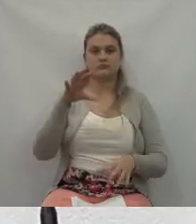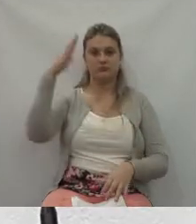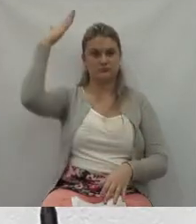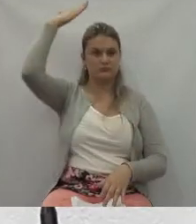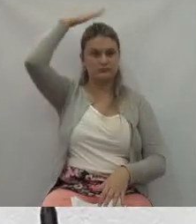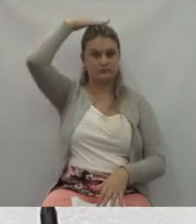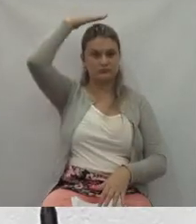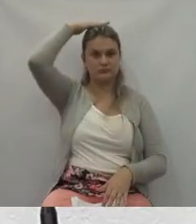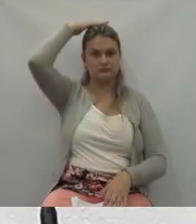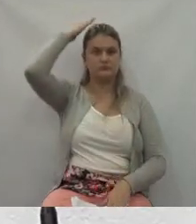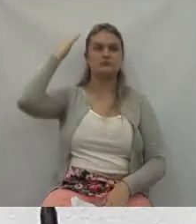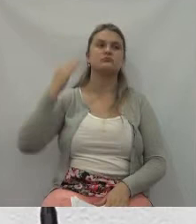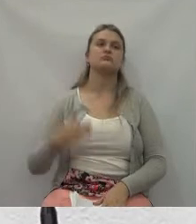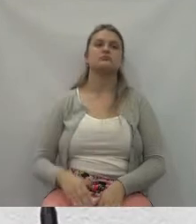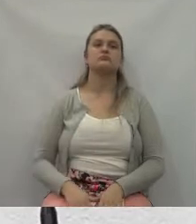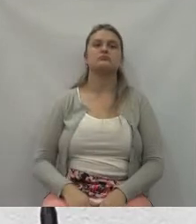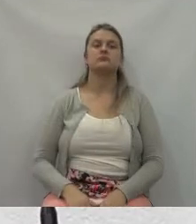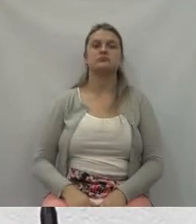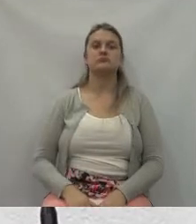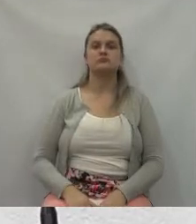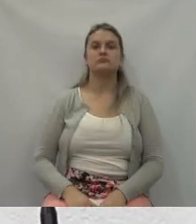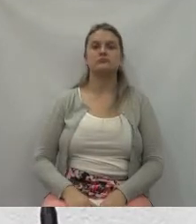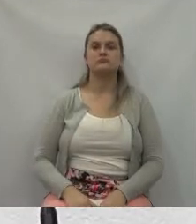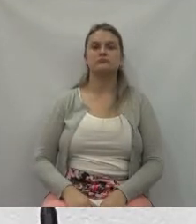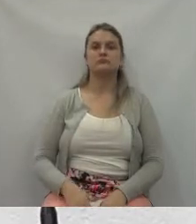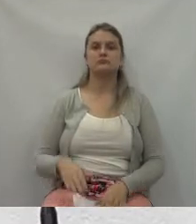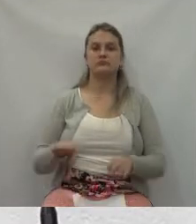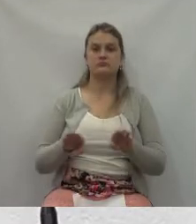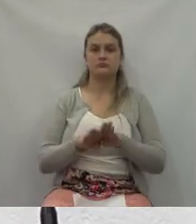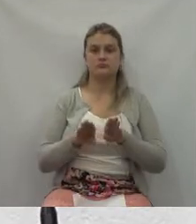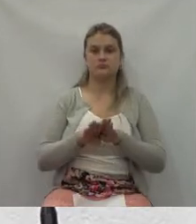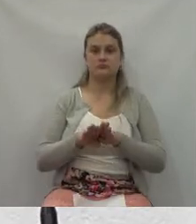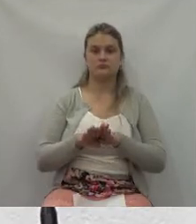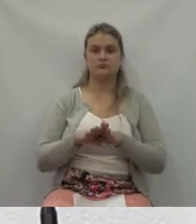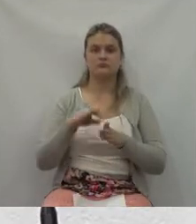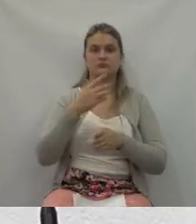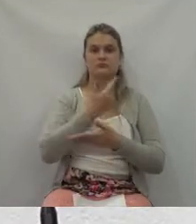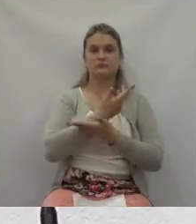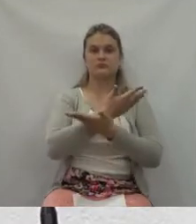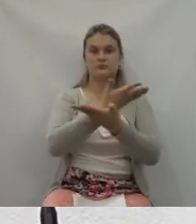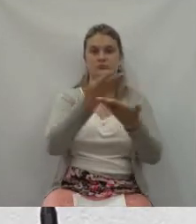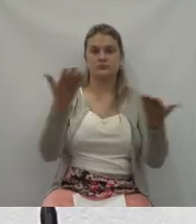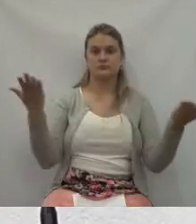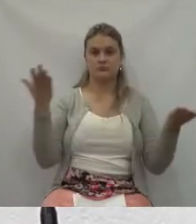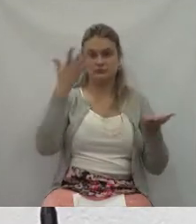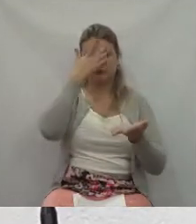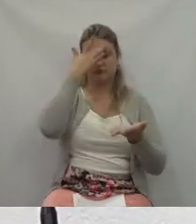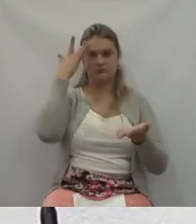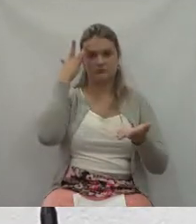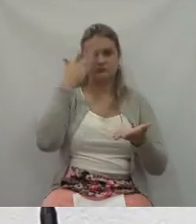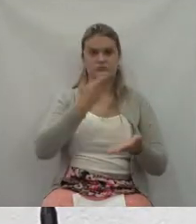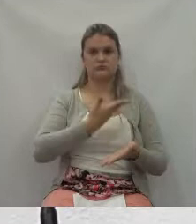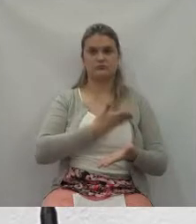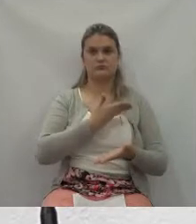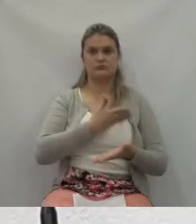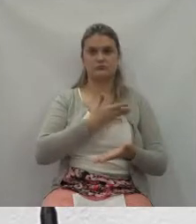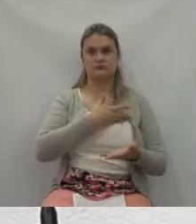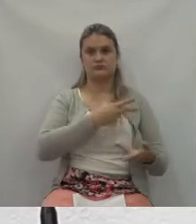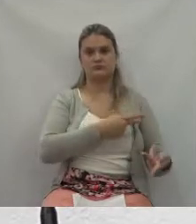e aos demais amigos e